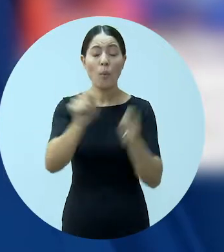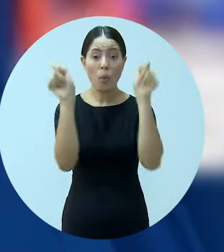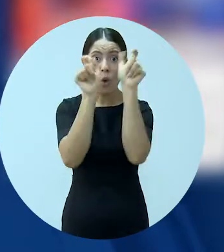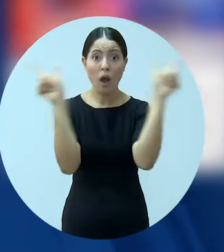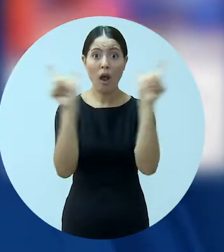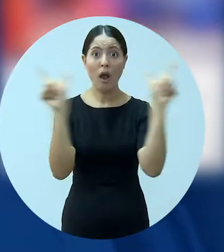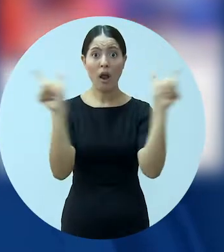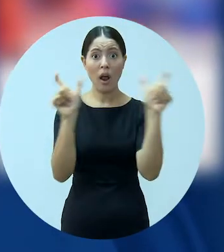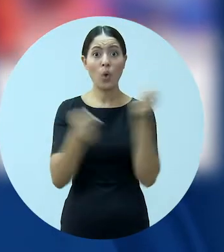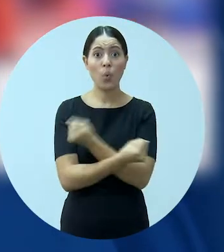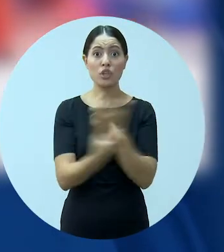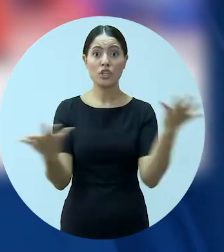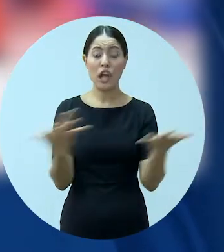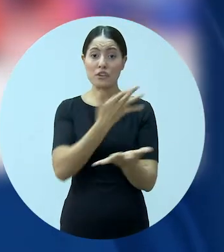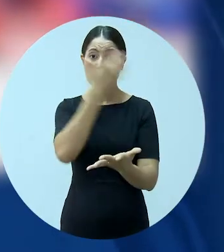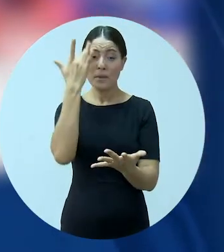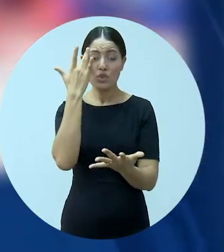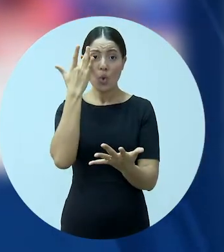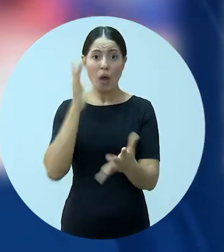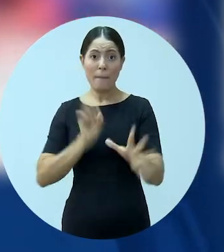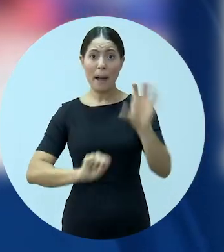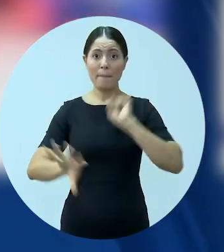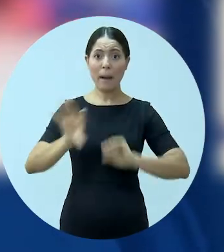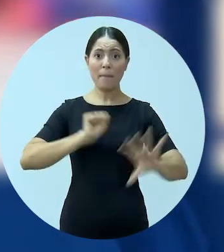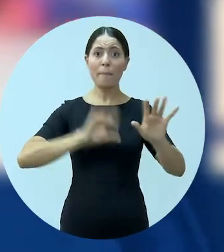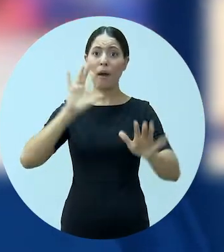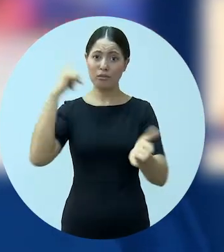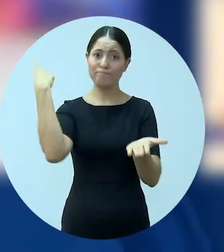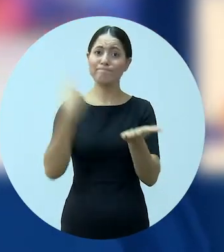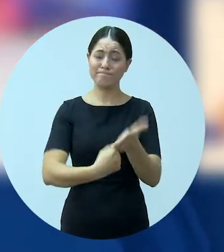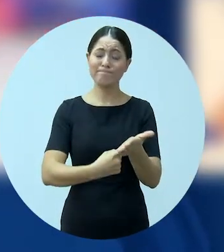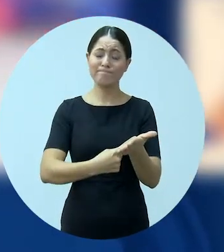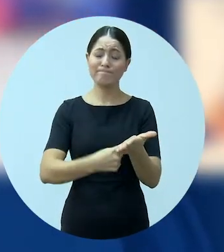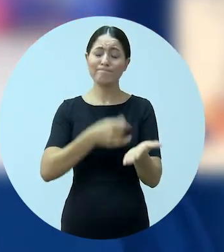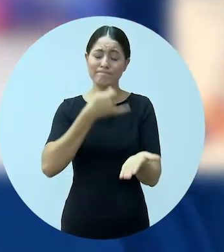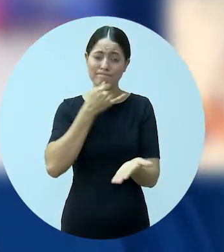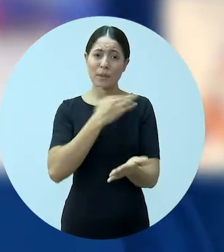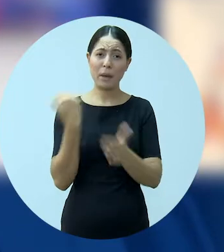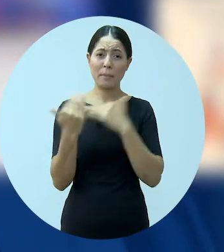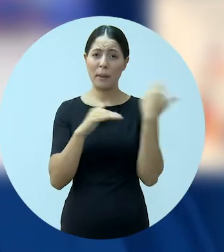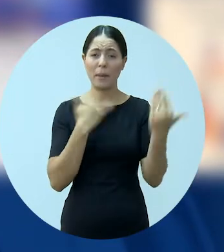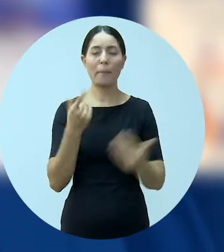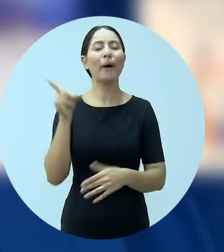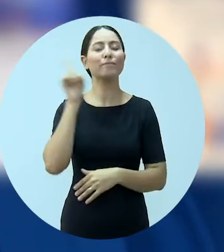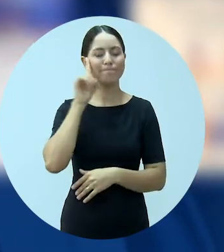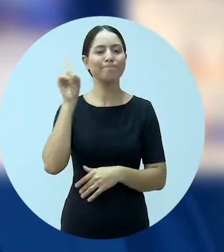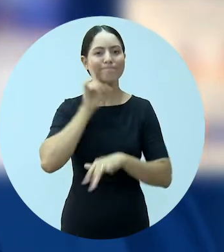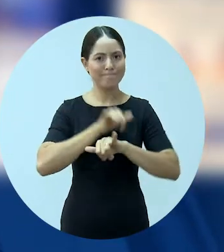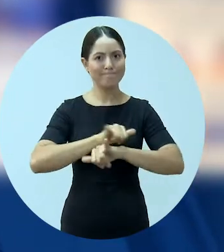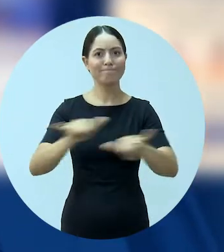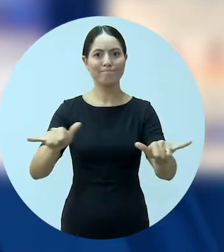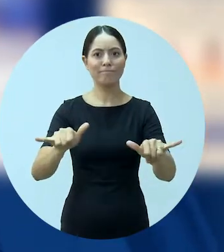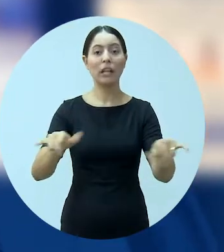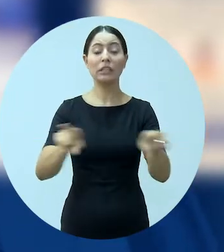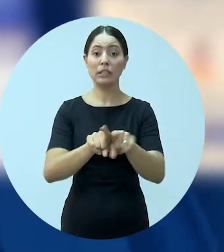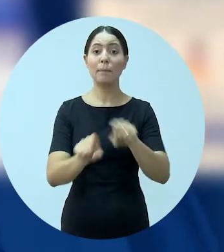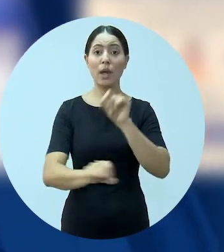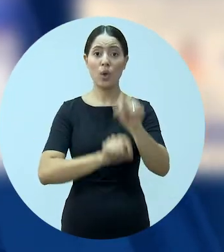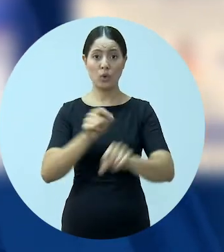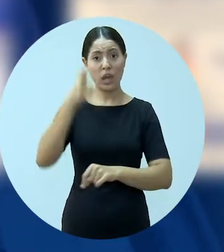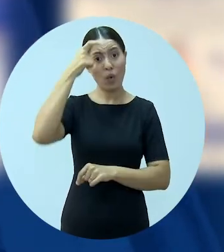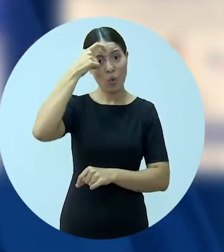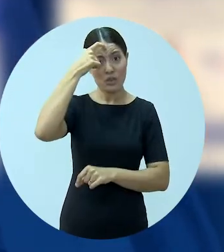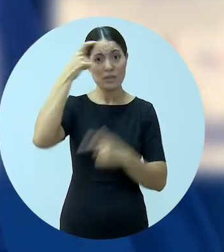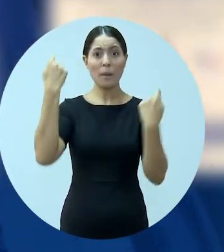não desespere. O mundo está em alerta. Os números de casos suspeitos, confirmados, infelizmente, de mortes, são